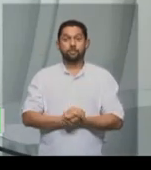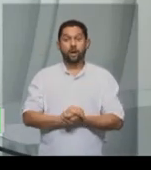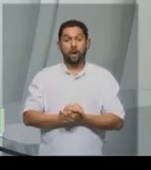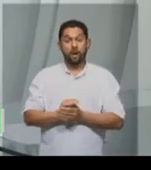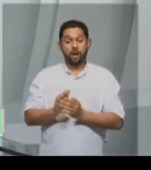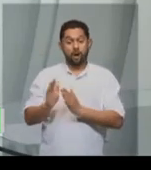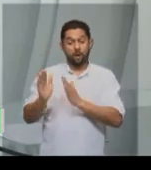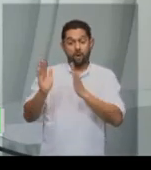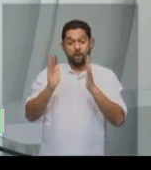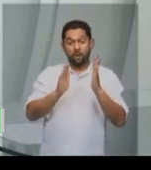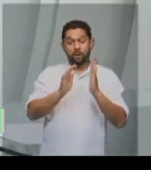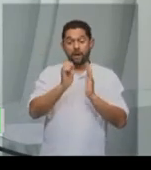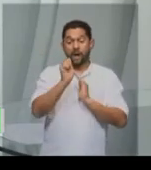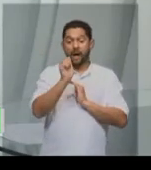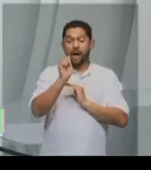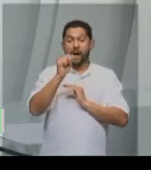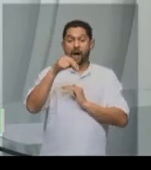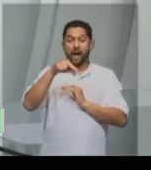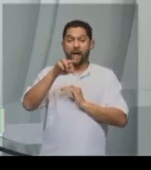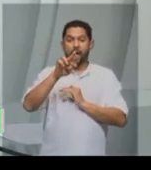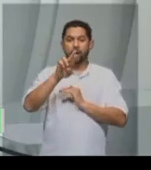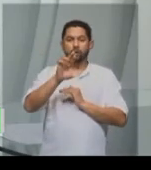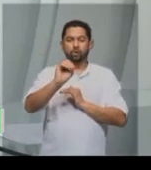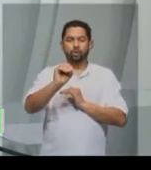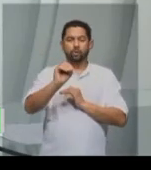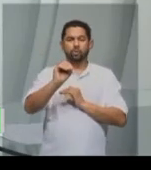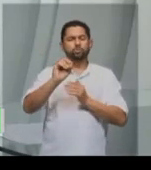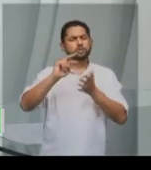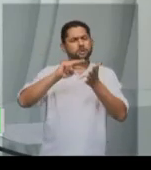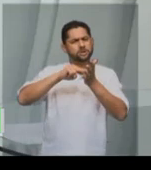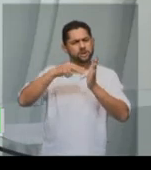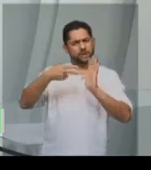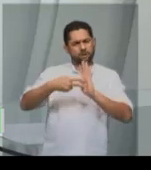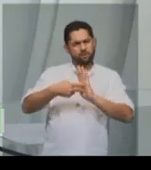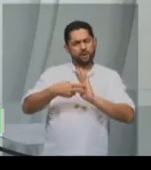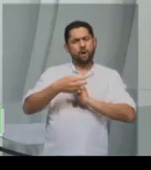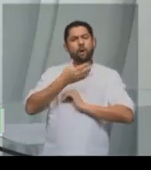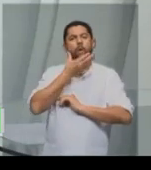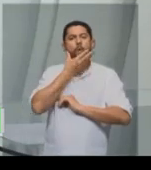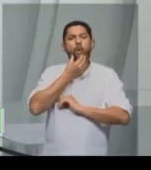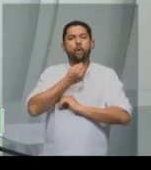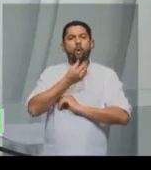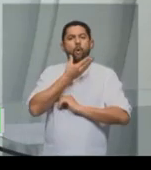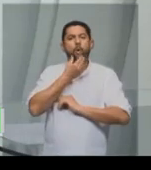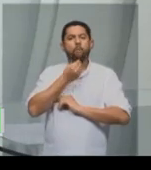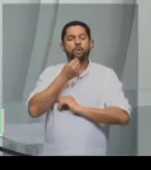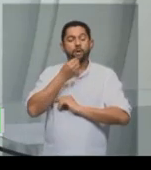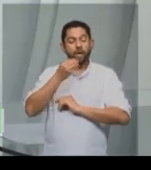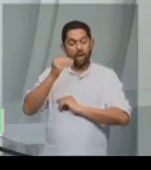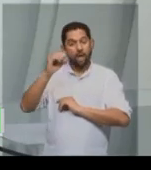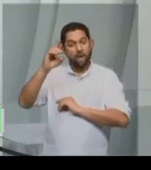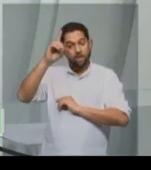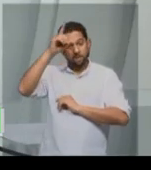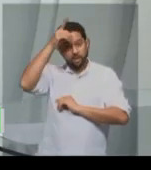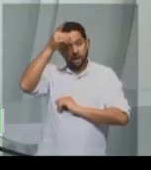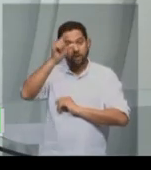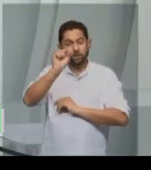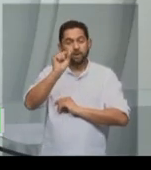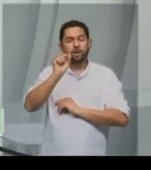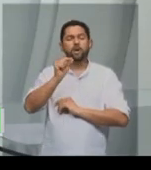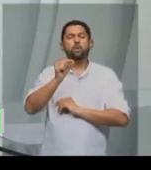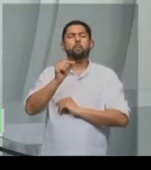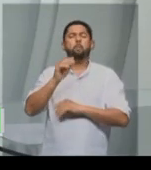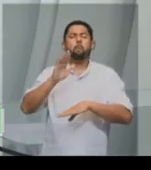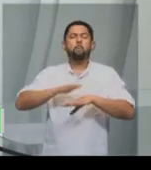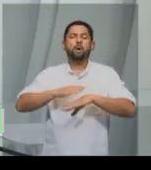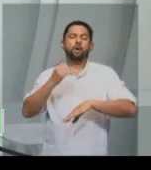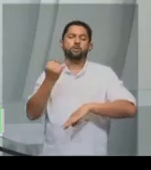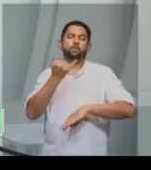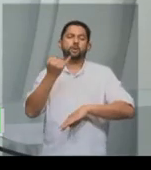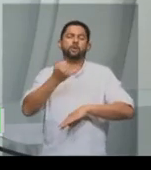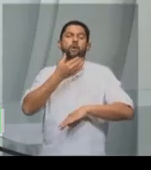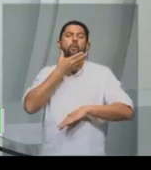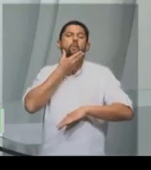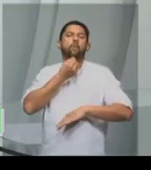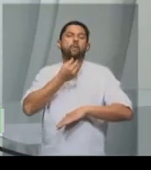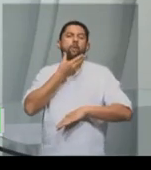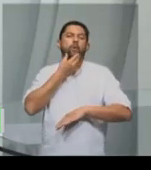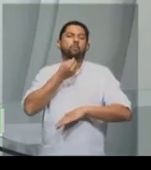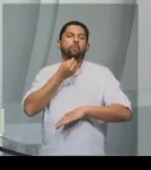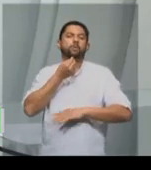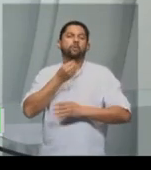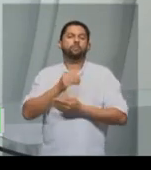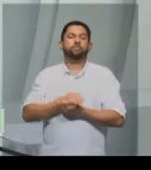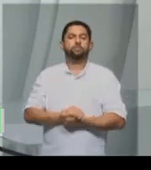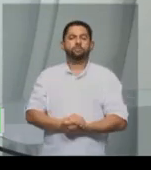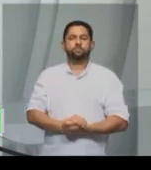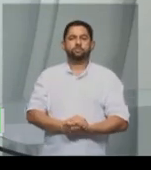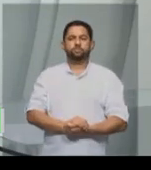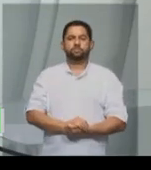Antropocentrismo, antropo seria homem. Então, é a ideia de que o homem está no centro das coisas. É um exemplo